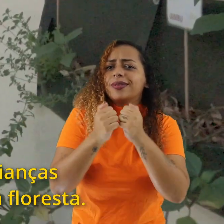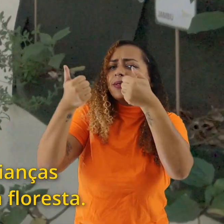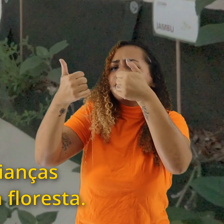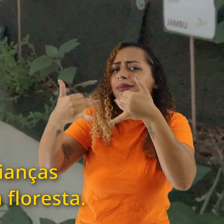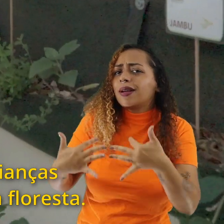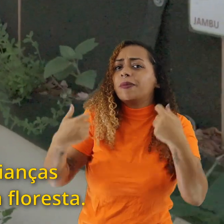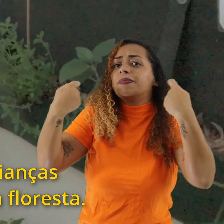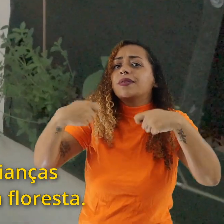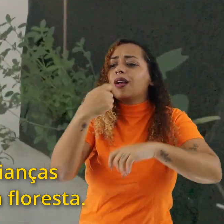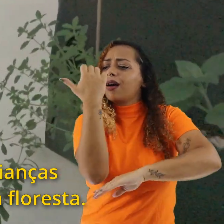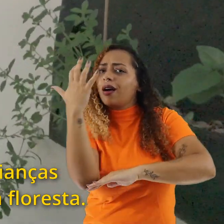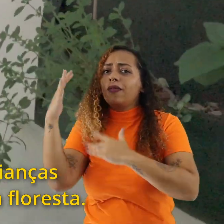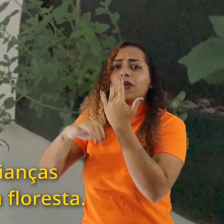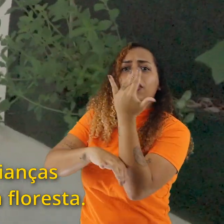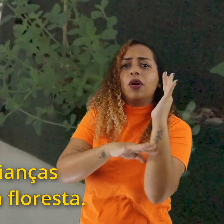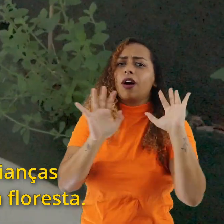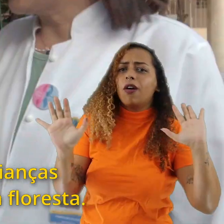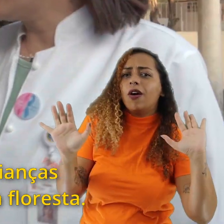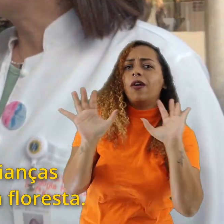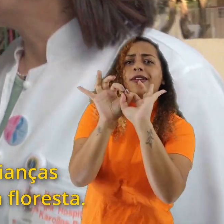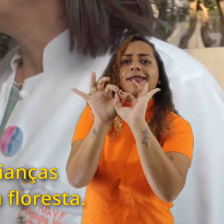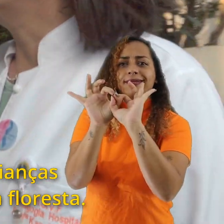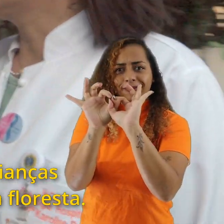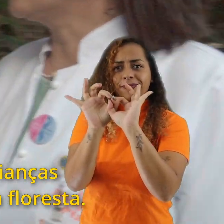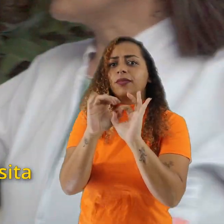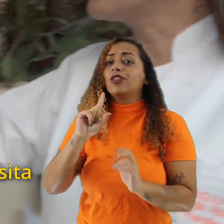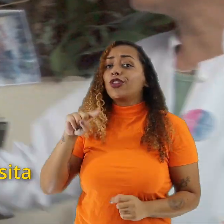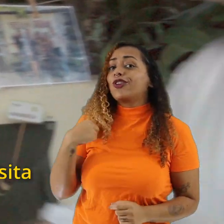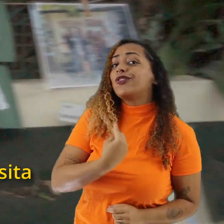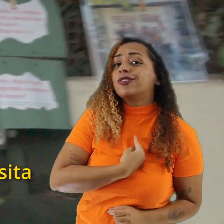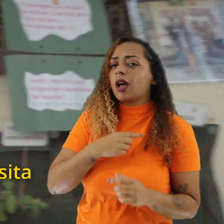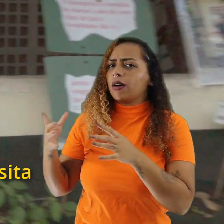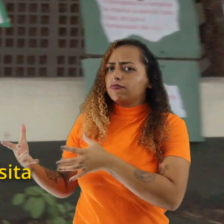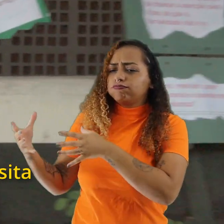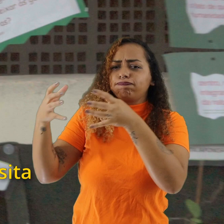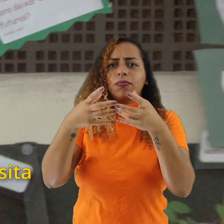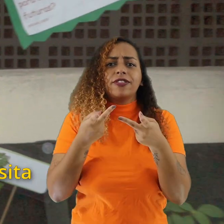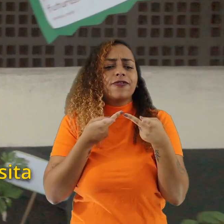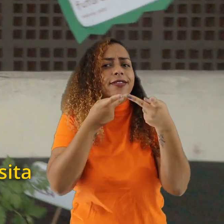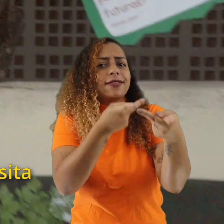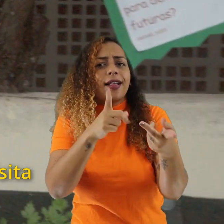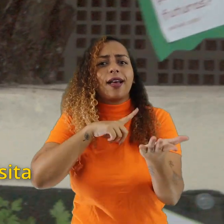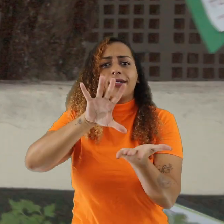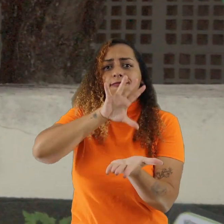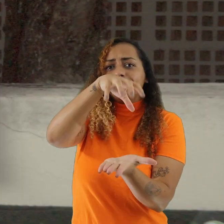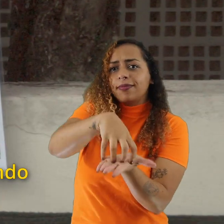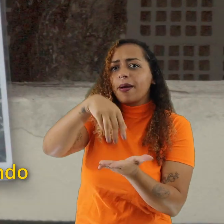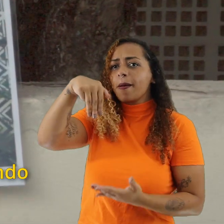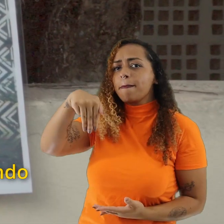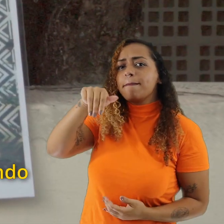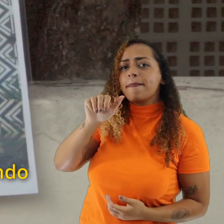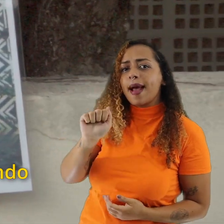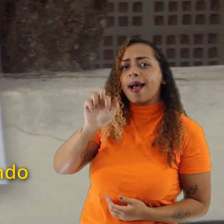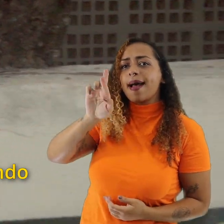da reconexão com a floresta. Então a gente fez uma visita à aldeia Maracanã e